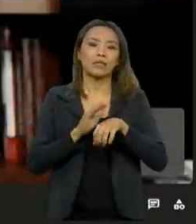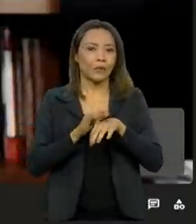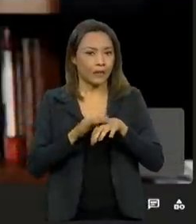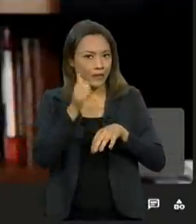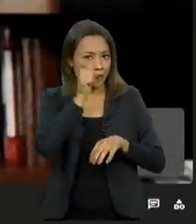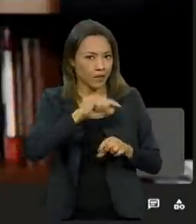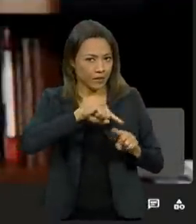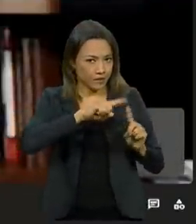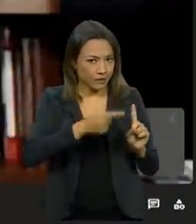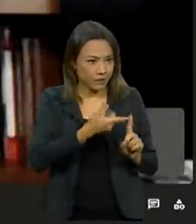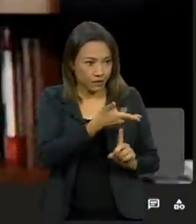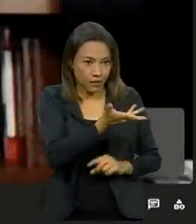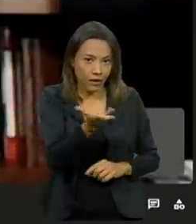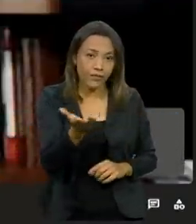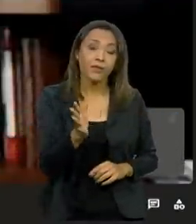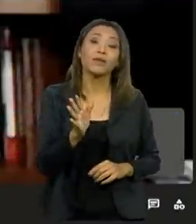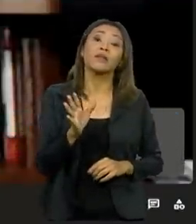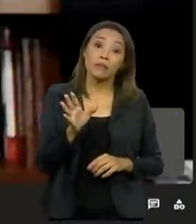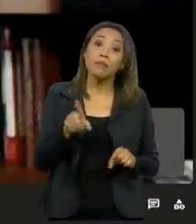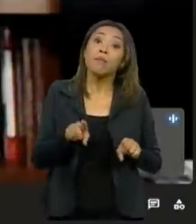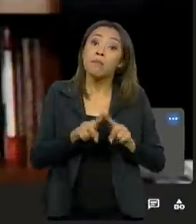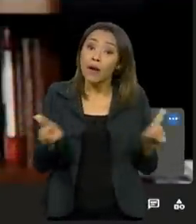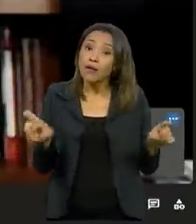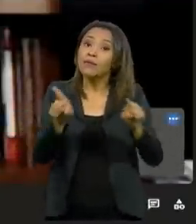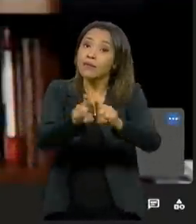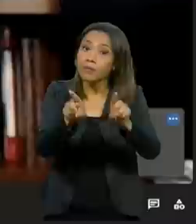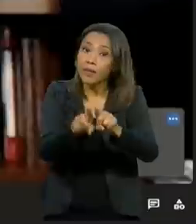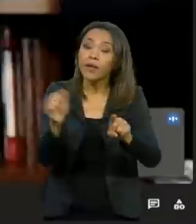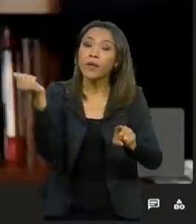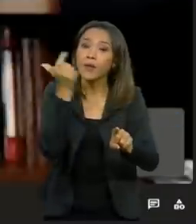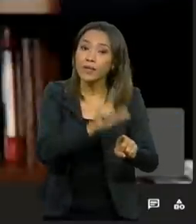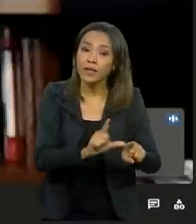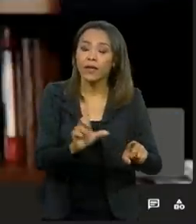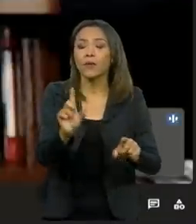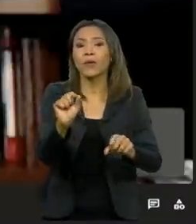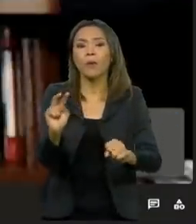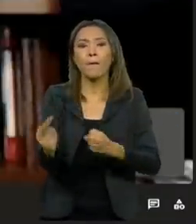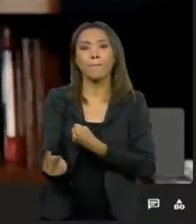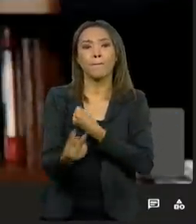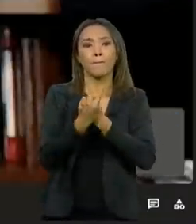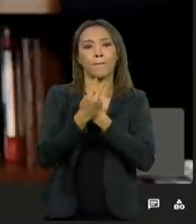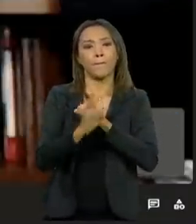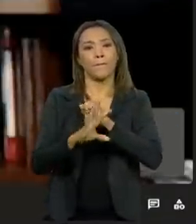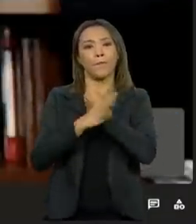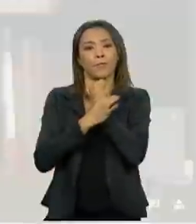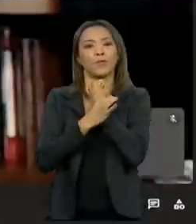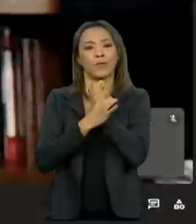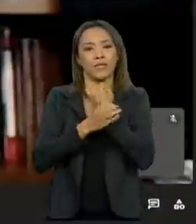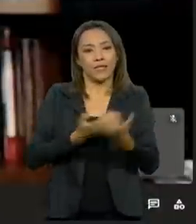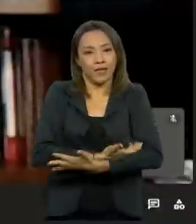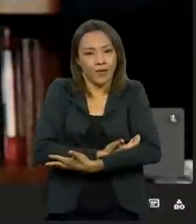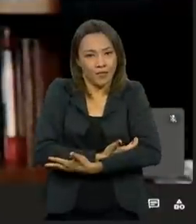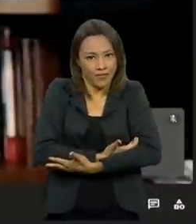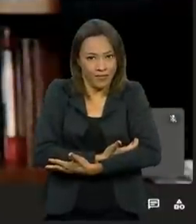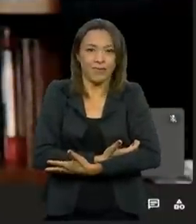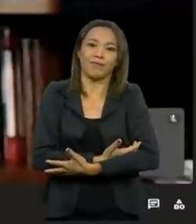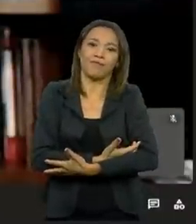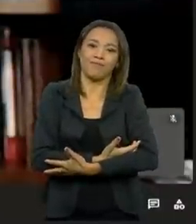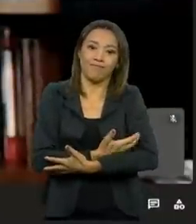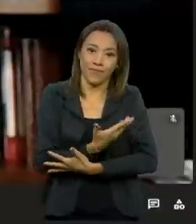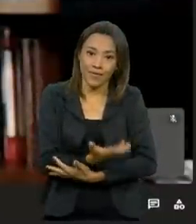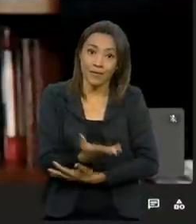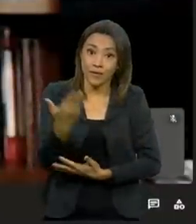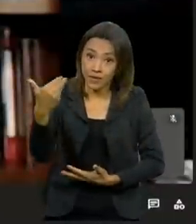mas ainda consegue conferir uma proteção ao recém-nascido. Esse é